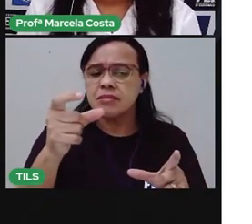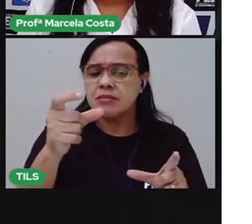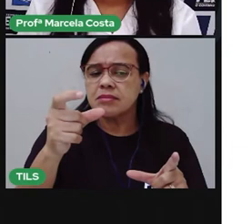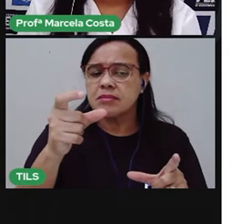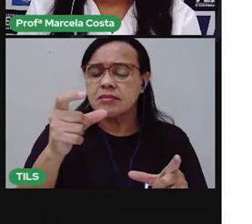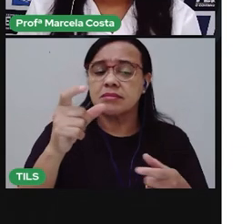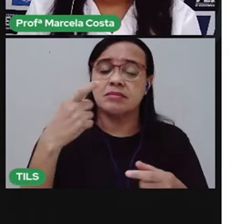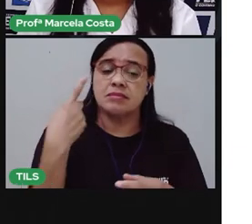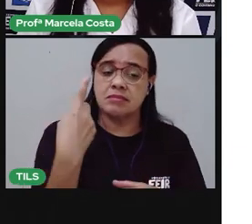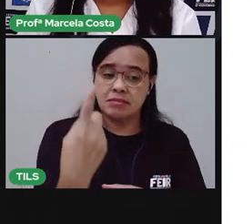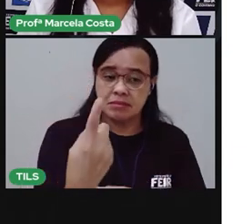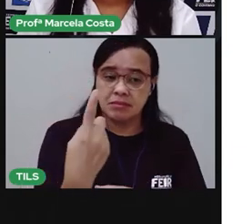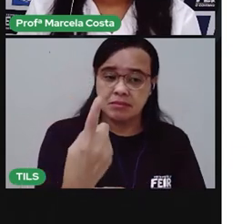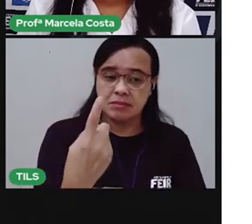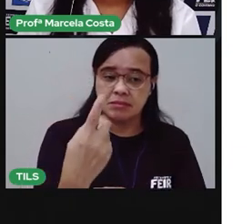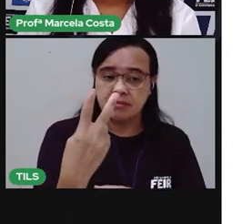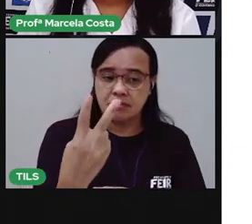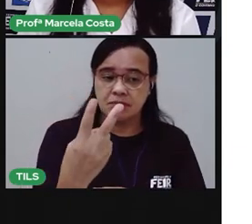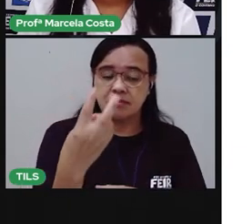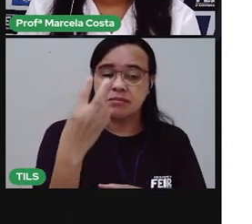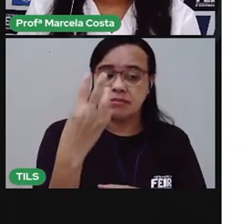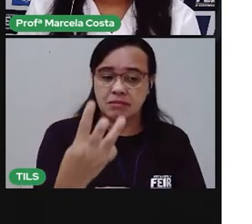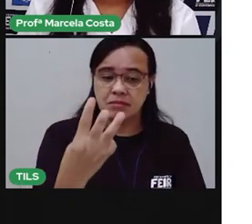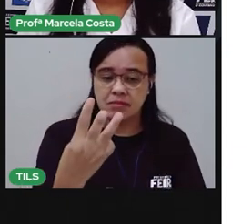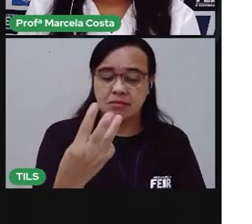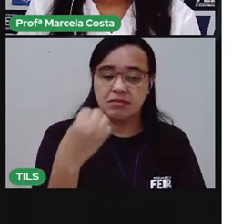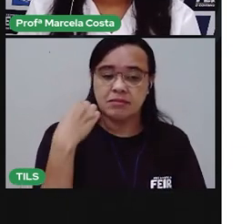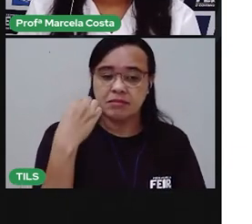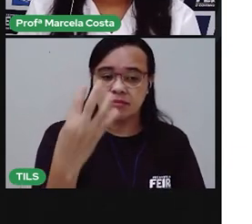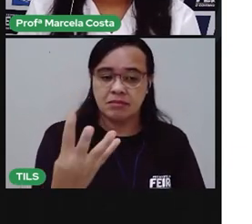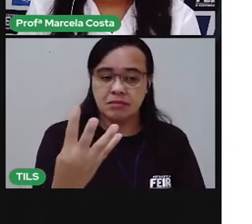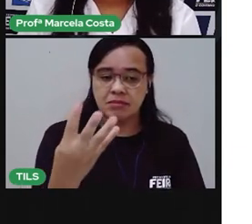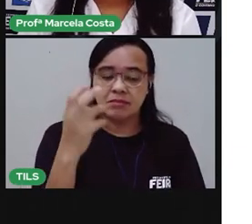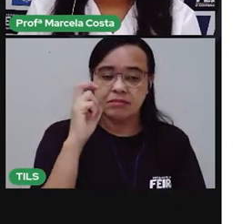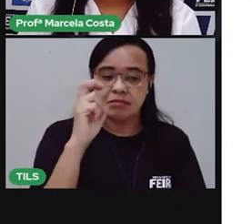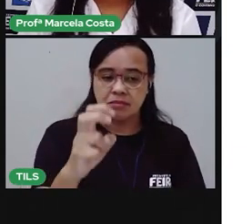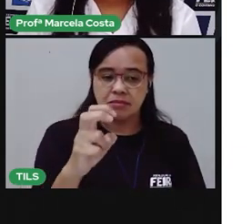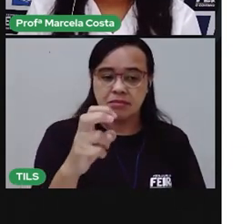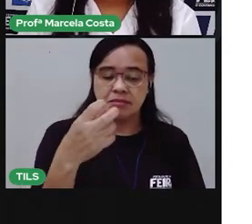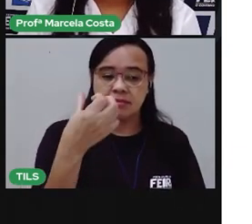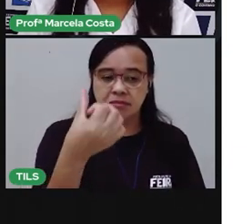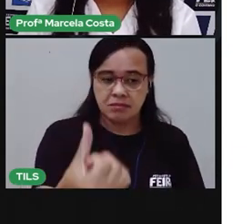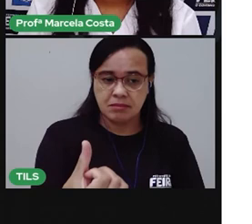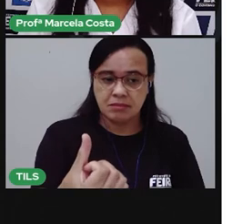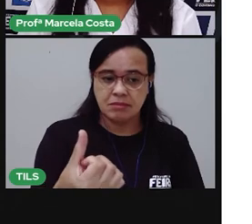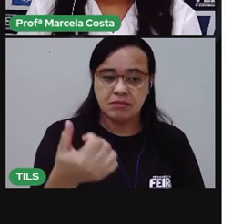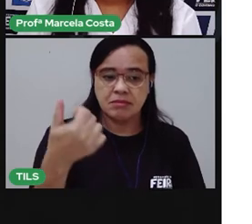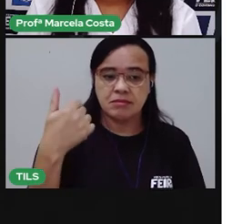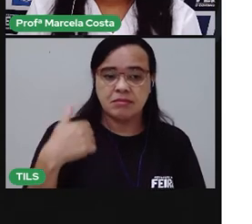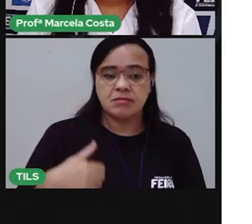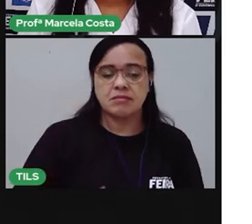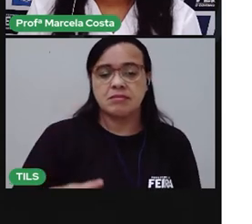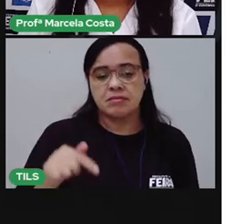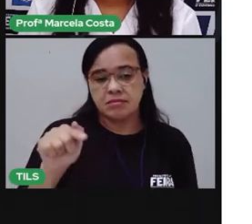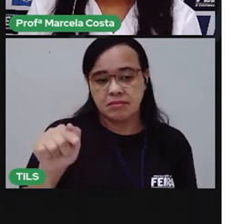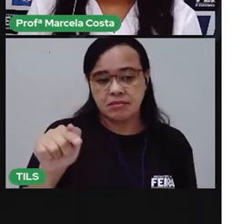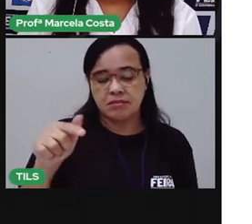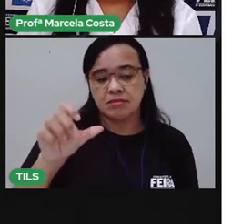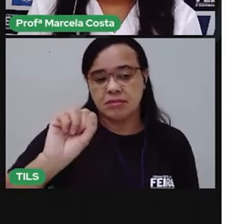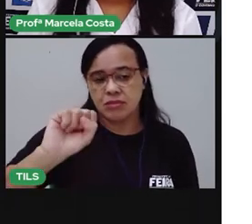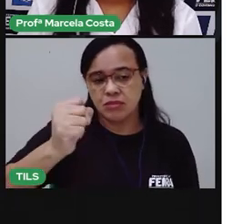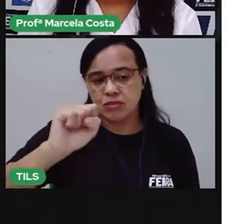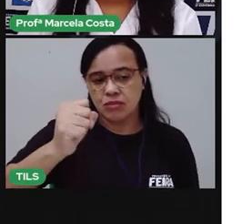1 2 3 4 5 6 7